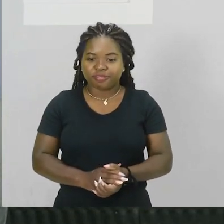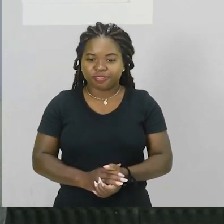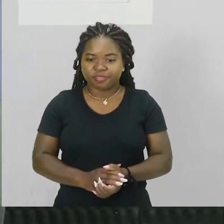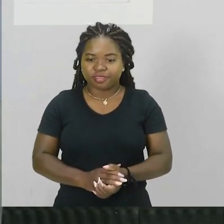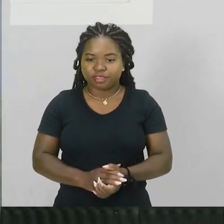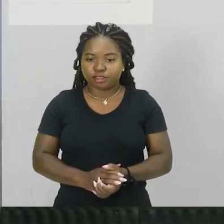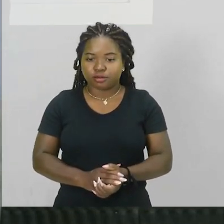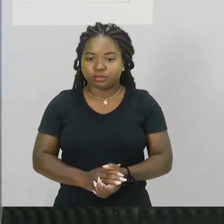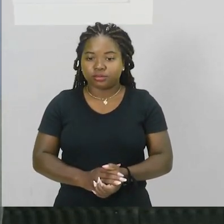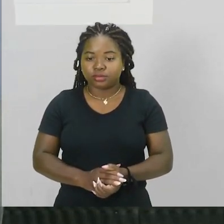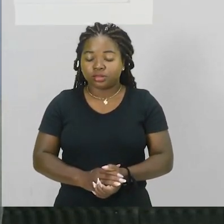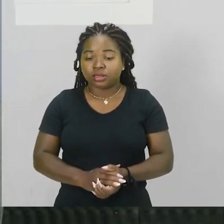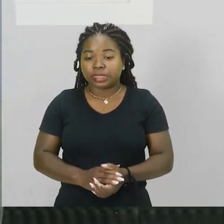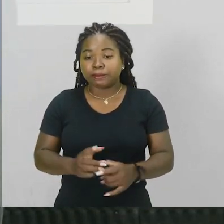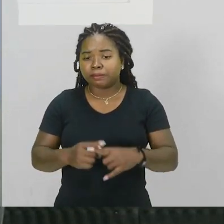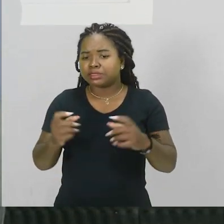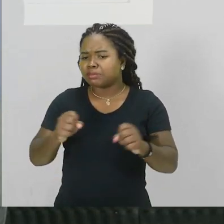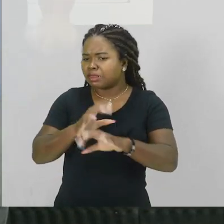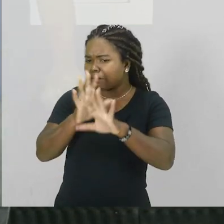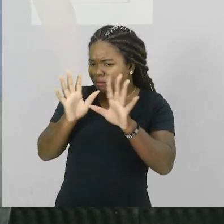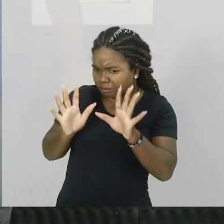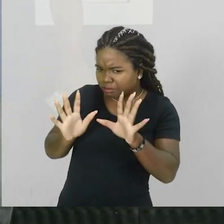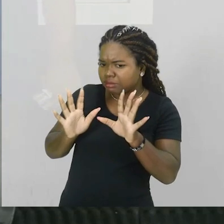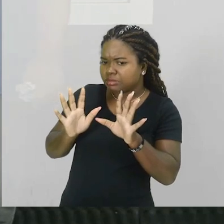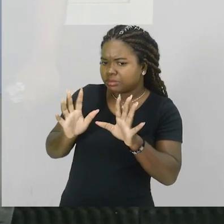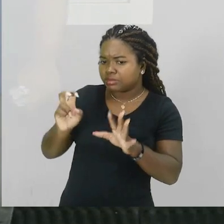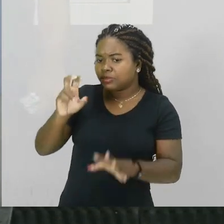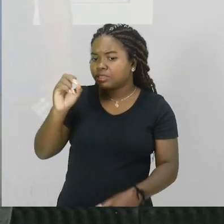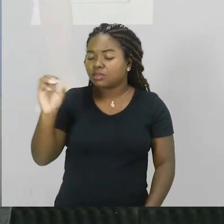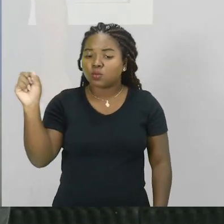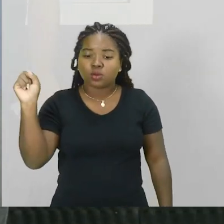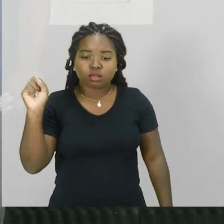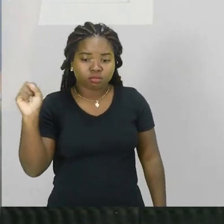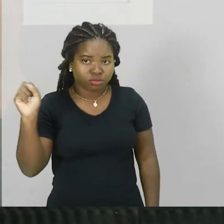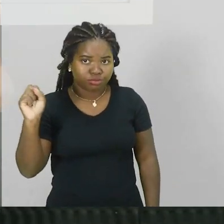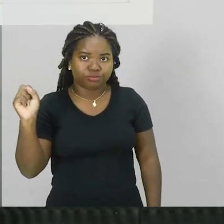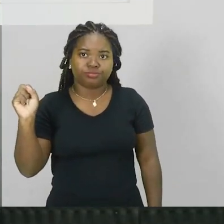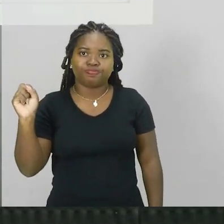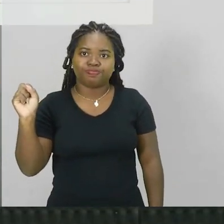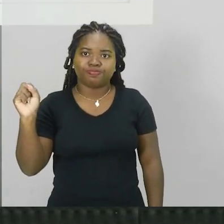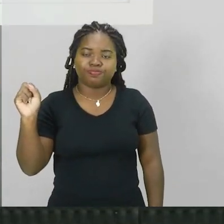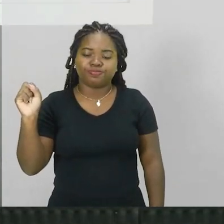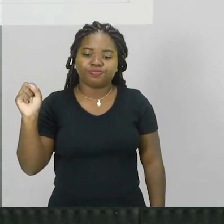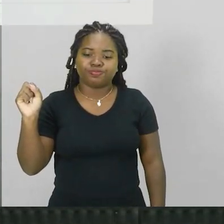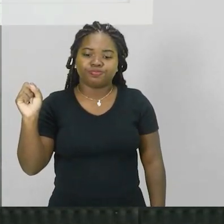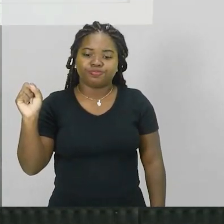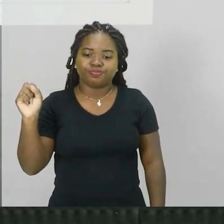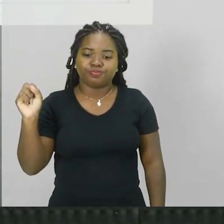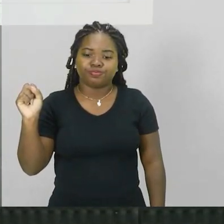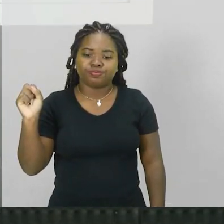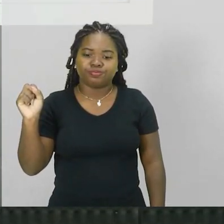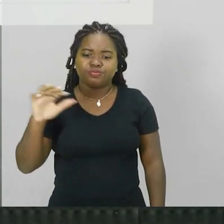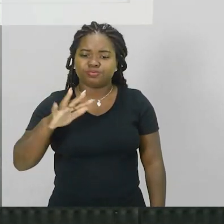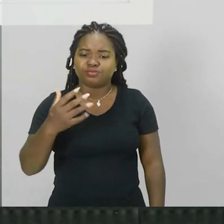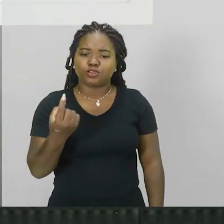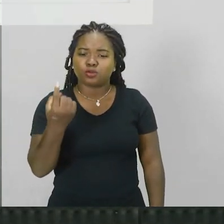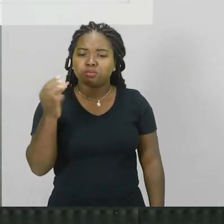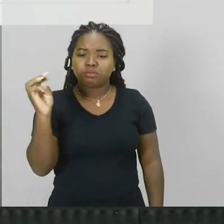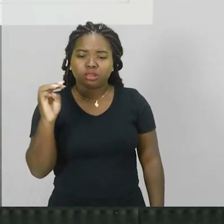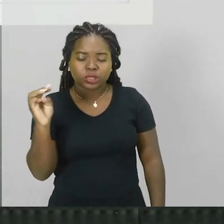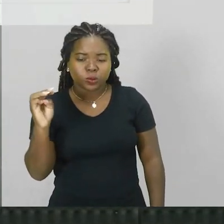para poder clarear o tempo de esmaecimento aí vai para 50 segundos certo? é quase um minuto não é isso?